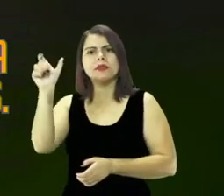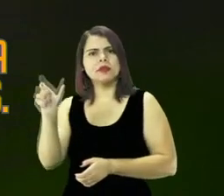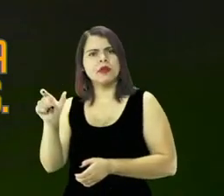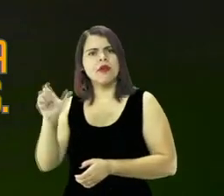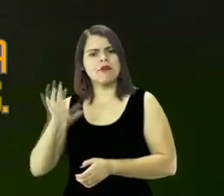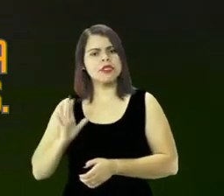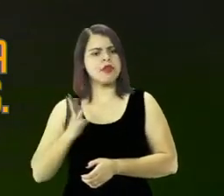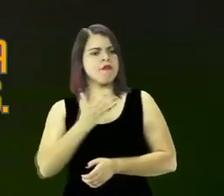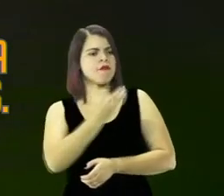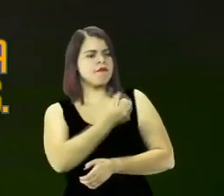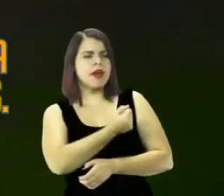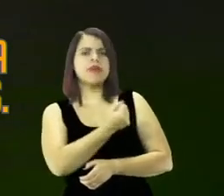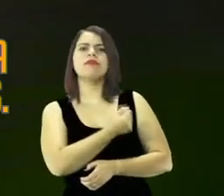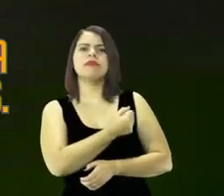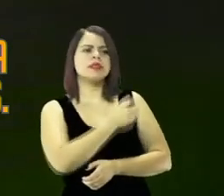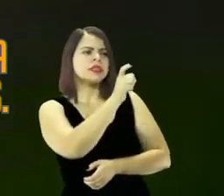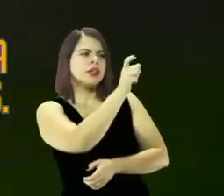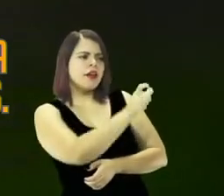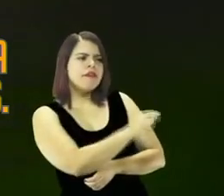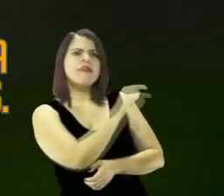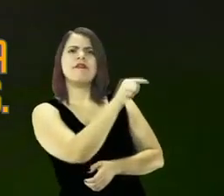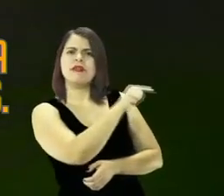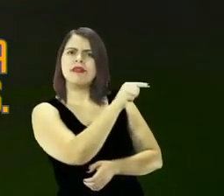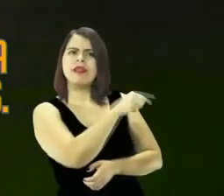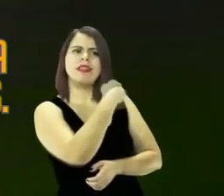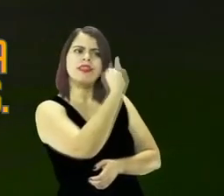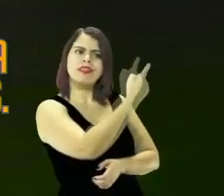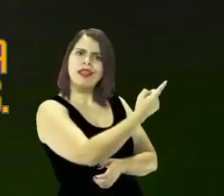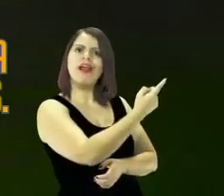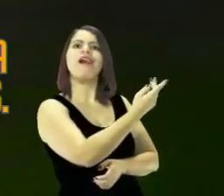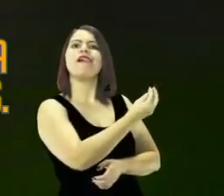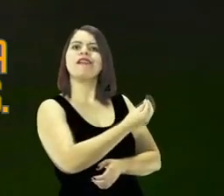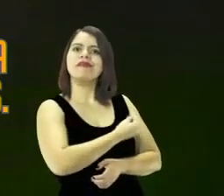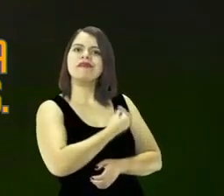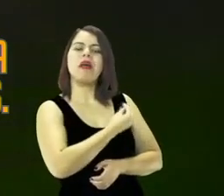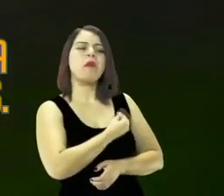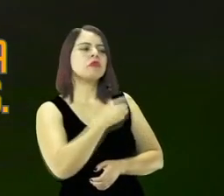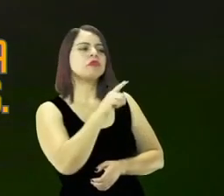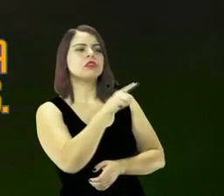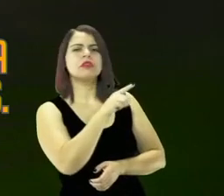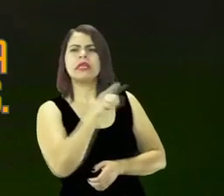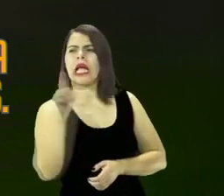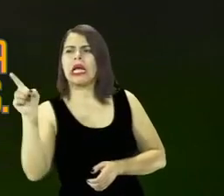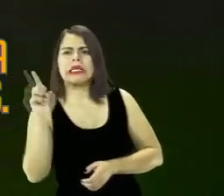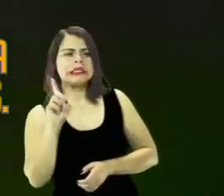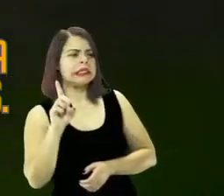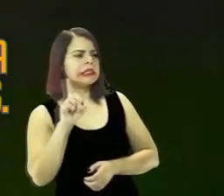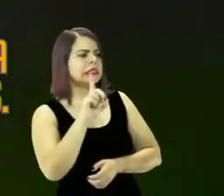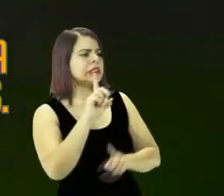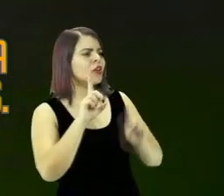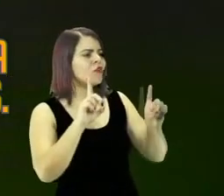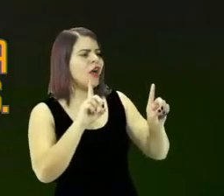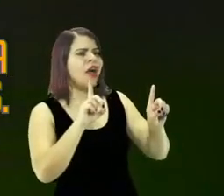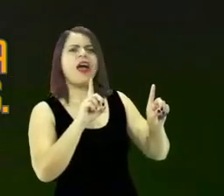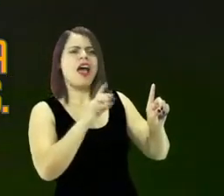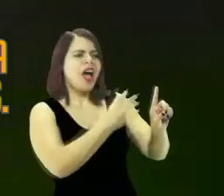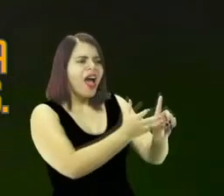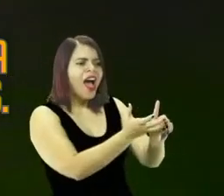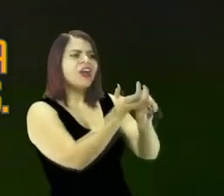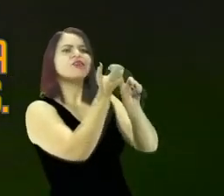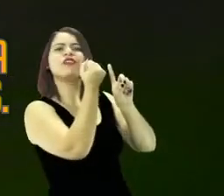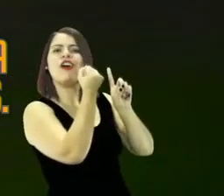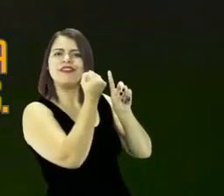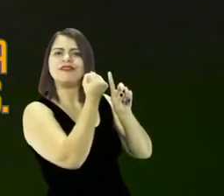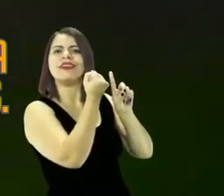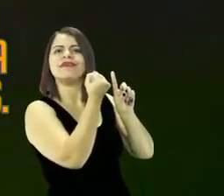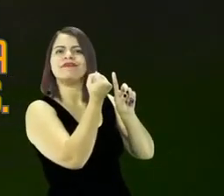pessoa quem conseguir ajudar o seu próximo a se livrar desse erro vai salvar a vida da pessoa